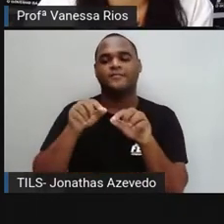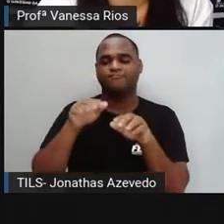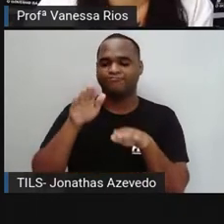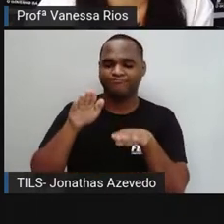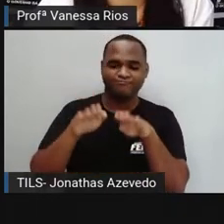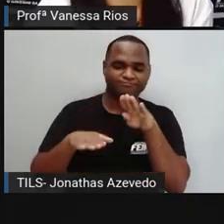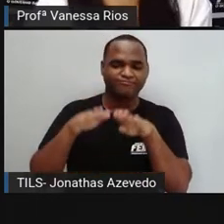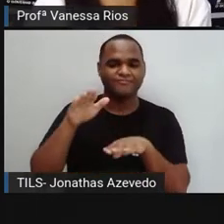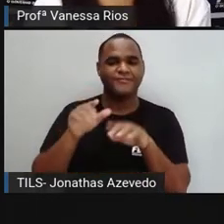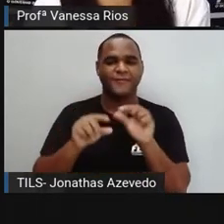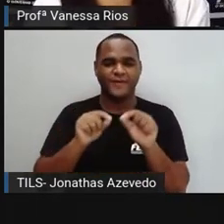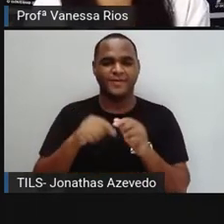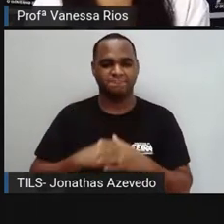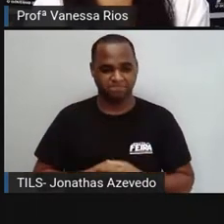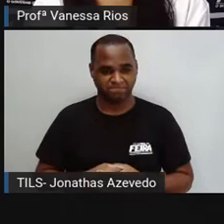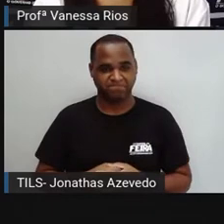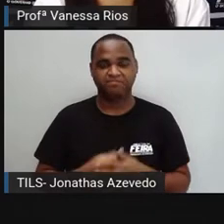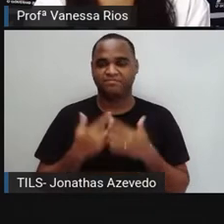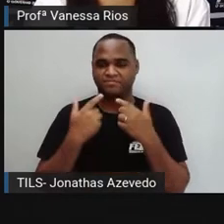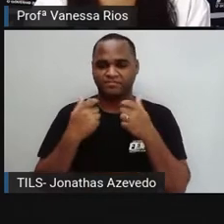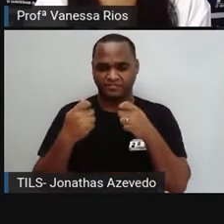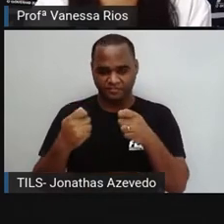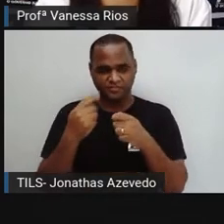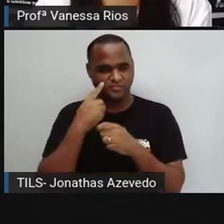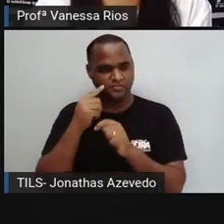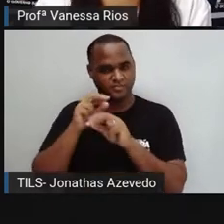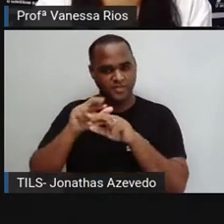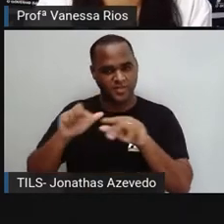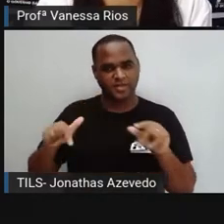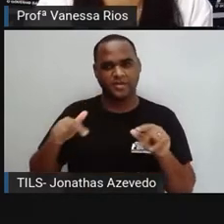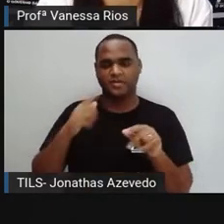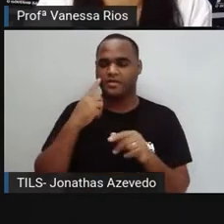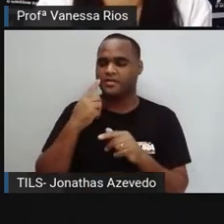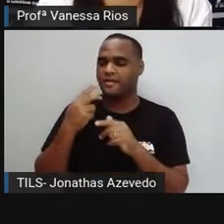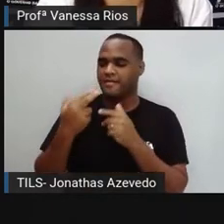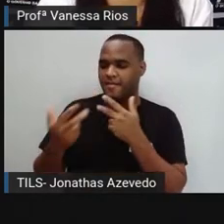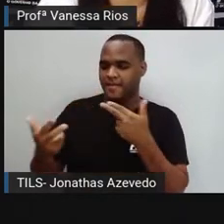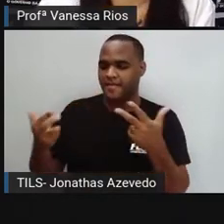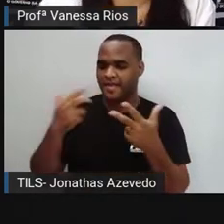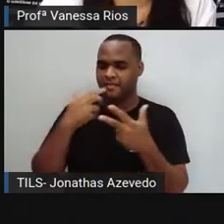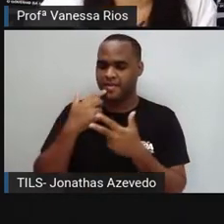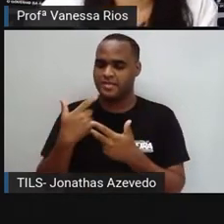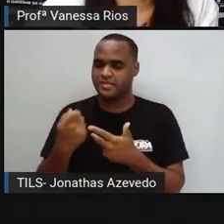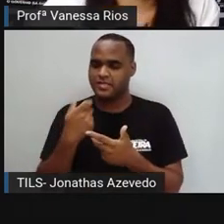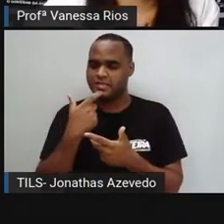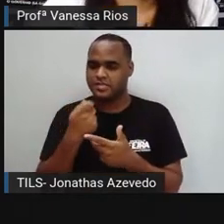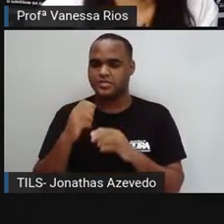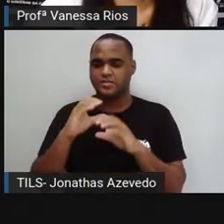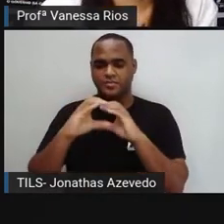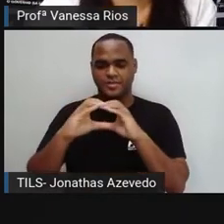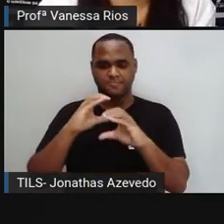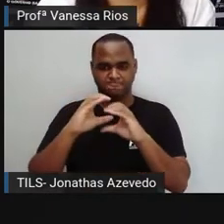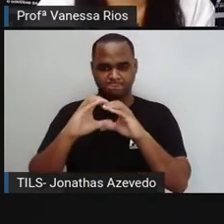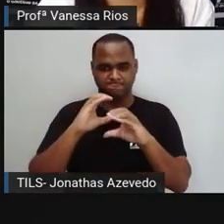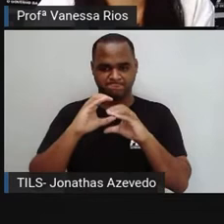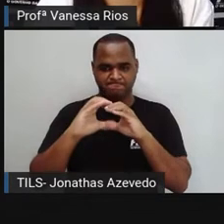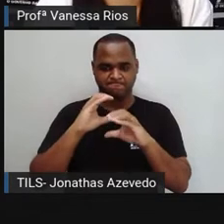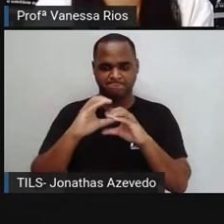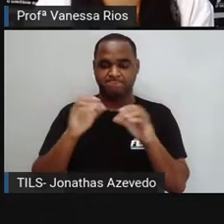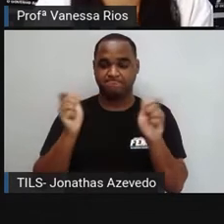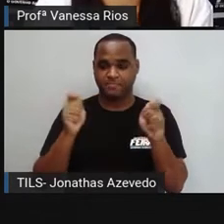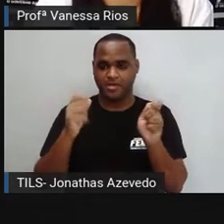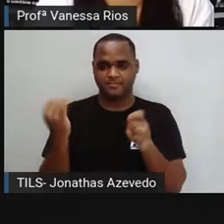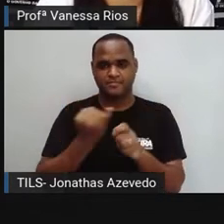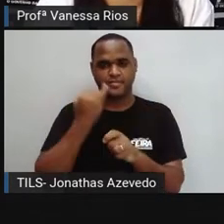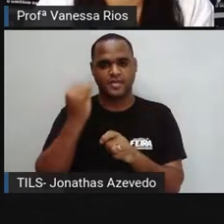língua. Então a linguagem possui variantes linguísticas com o intuito de comunicar. No entanto, elas são